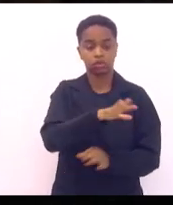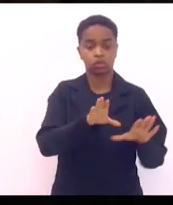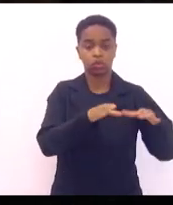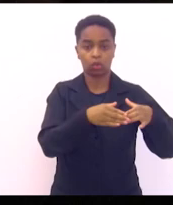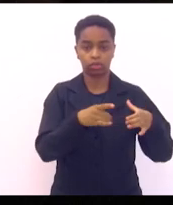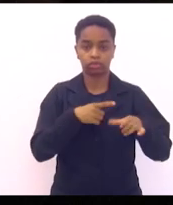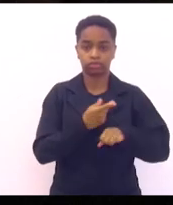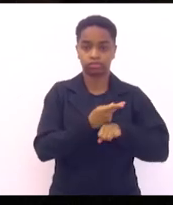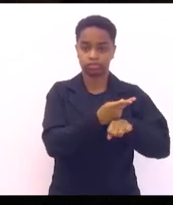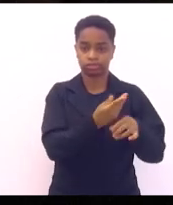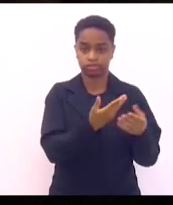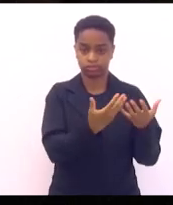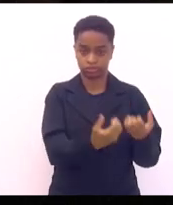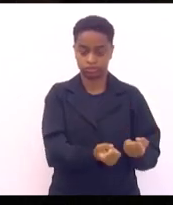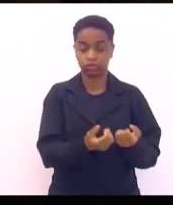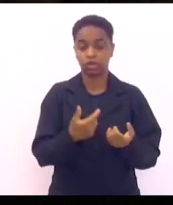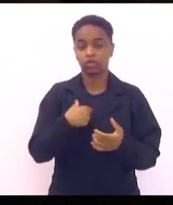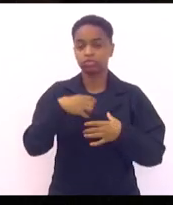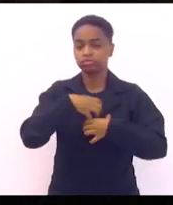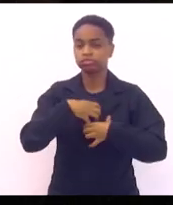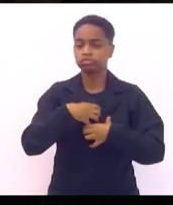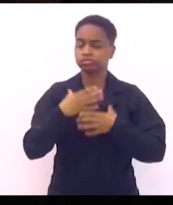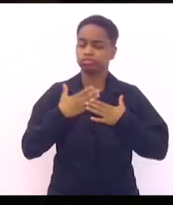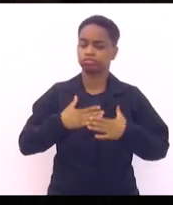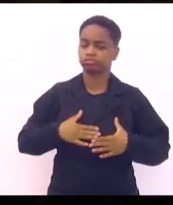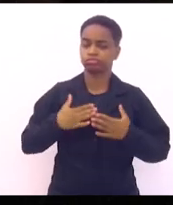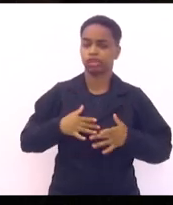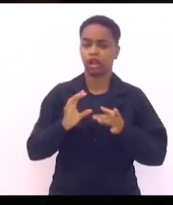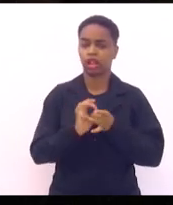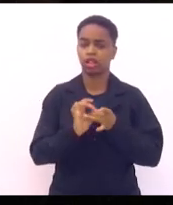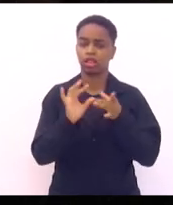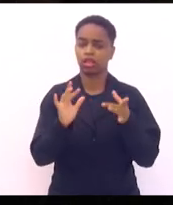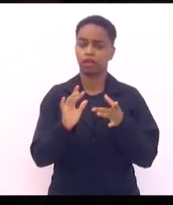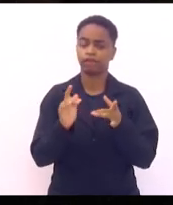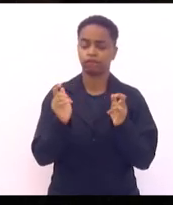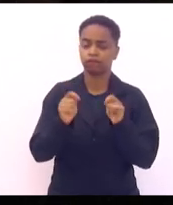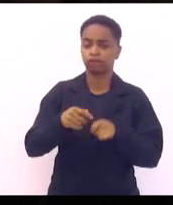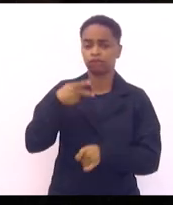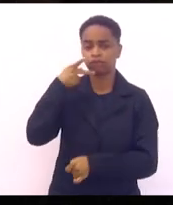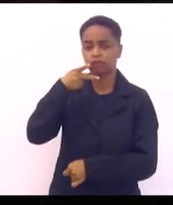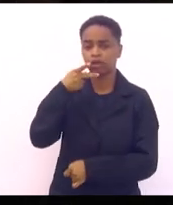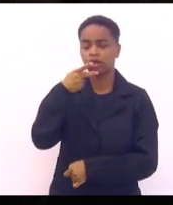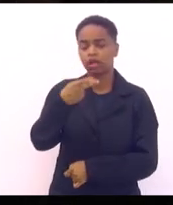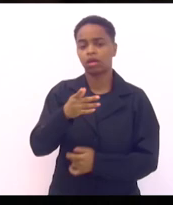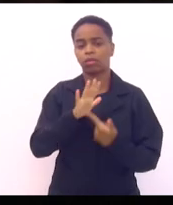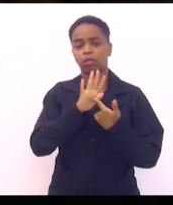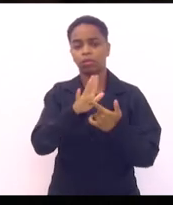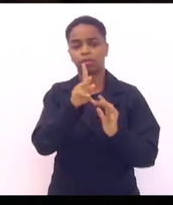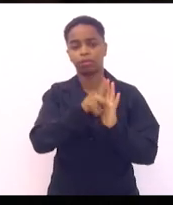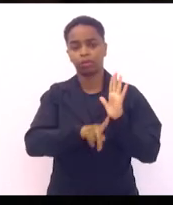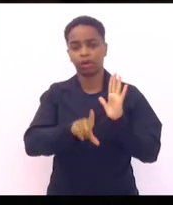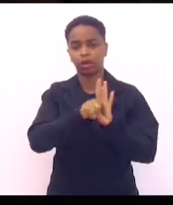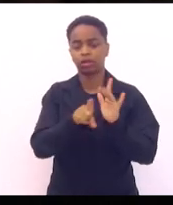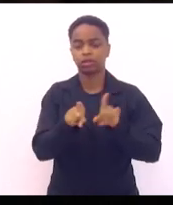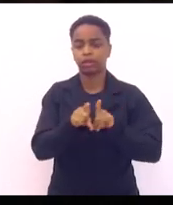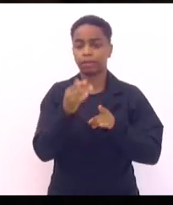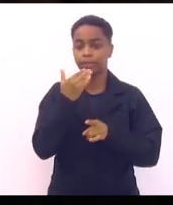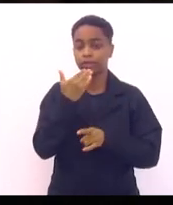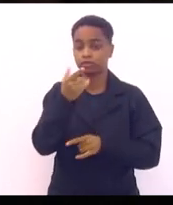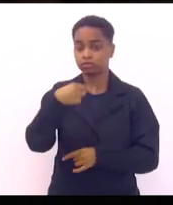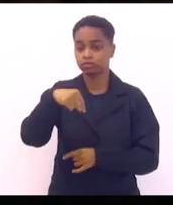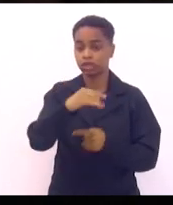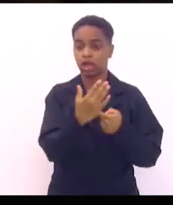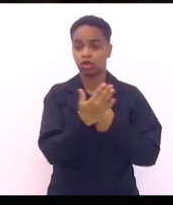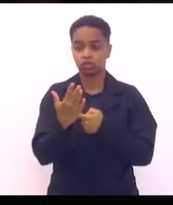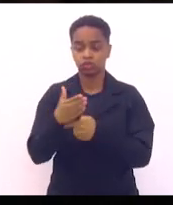Senhor presidente, eu fico muito à vontade, muito tranquilo, apresentar esse projeto, pedir a colaboração de todos para que a